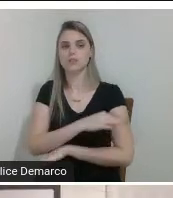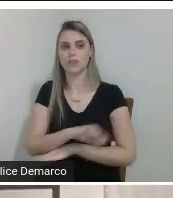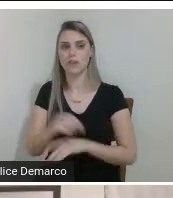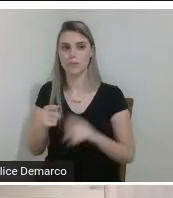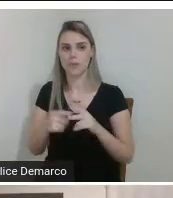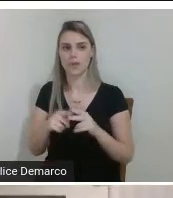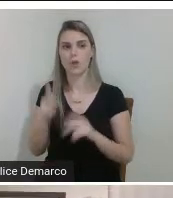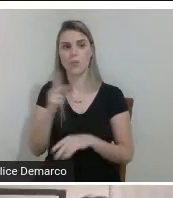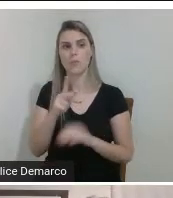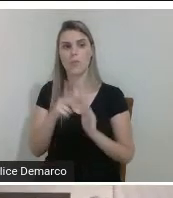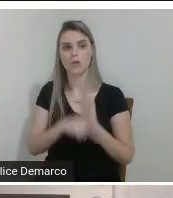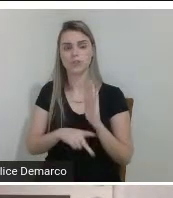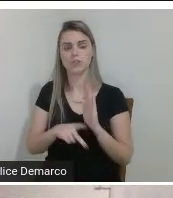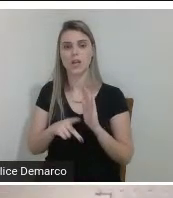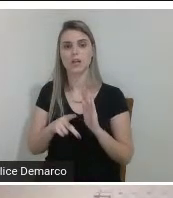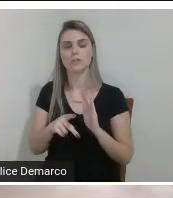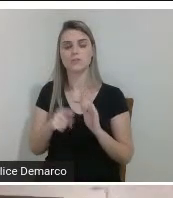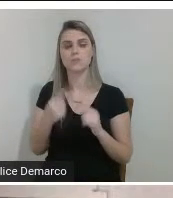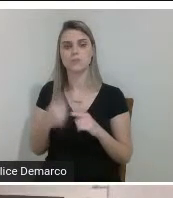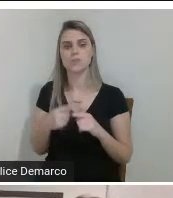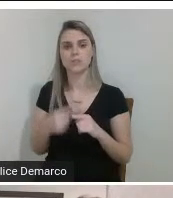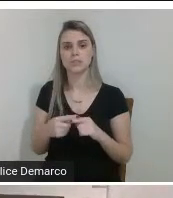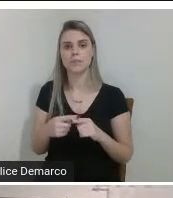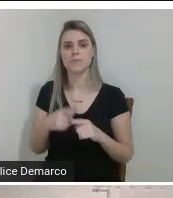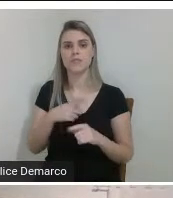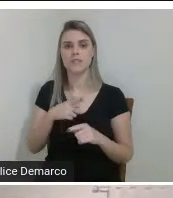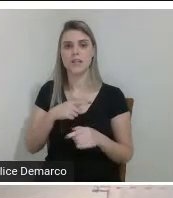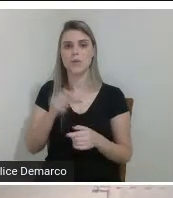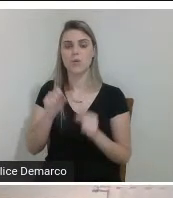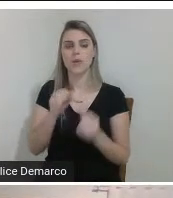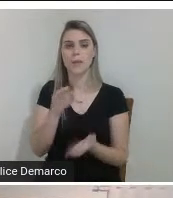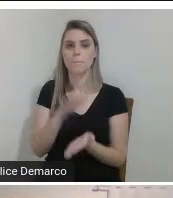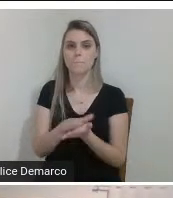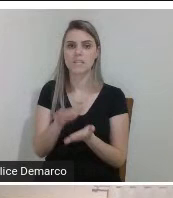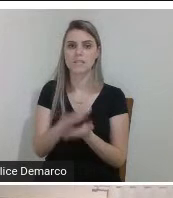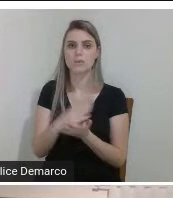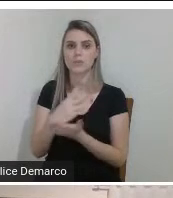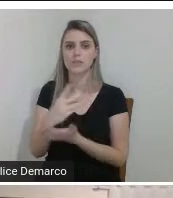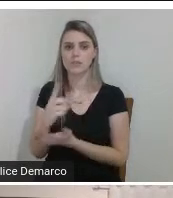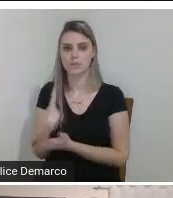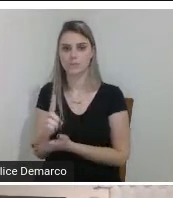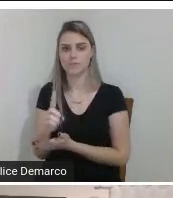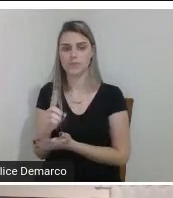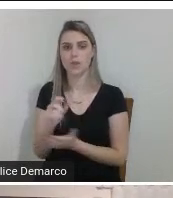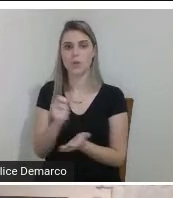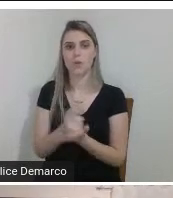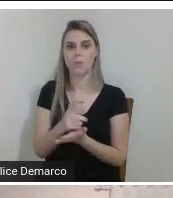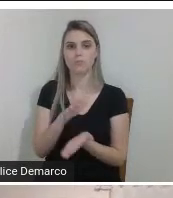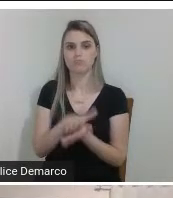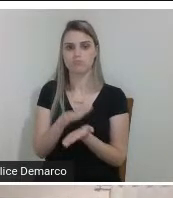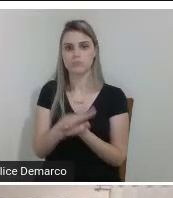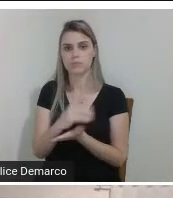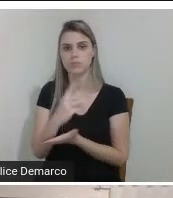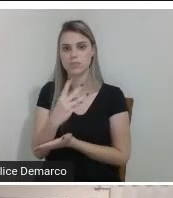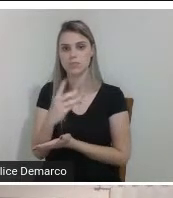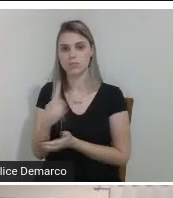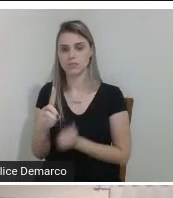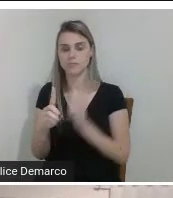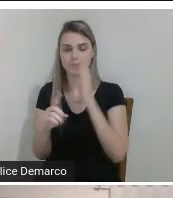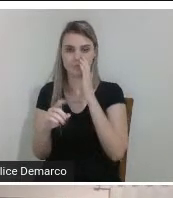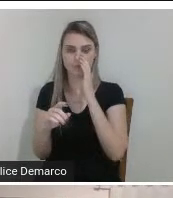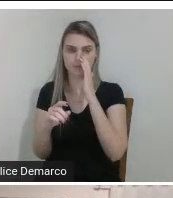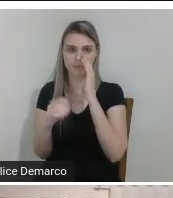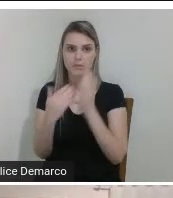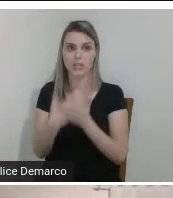piloto pois é o primeiro projeto com impressão 3D né então a gente adquiriu uma impressora 3D e iniciou essa essa linha de